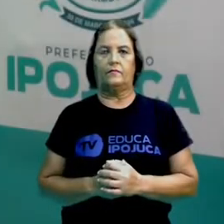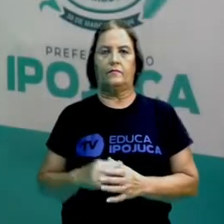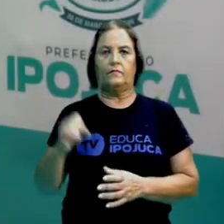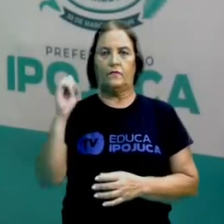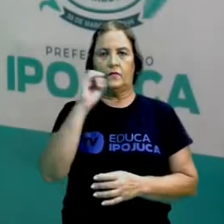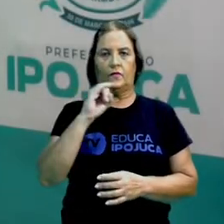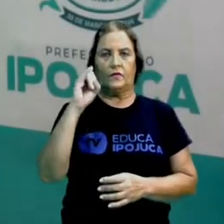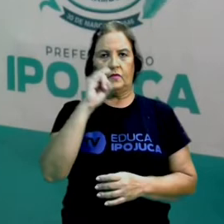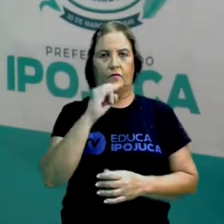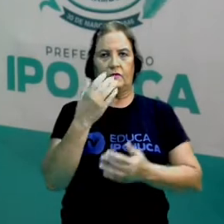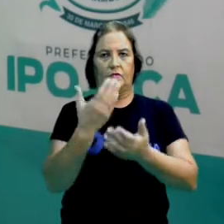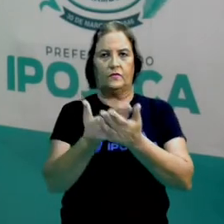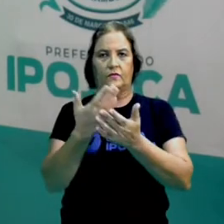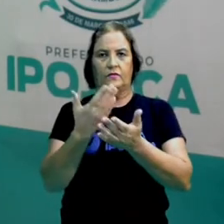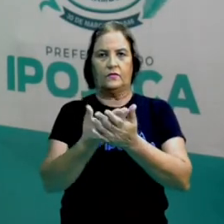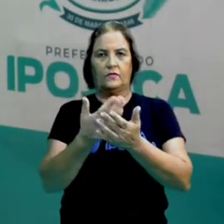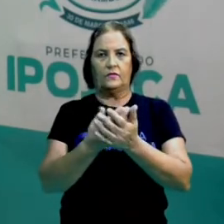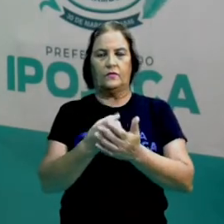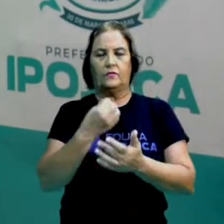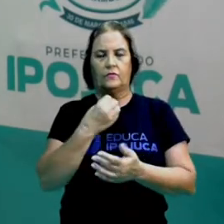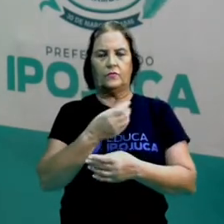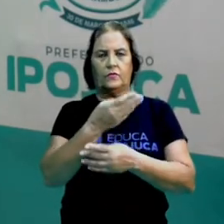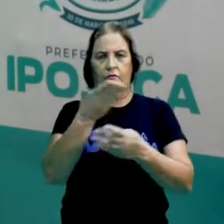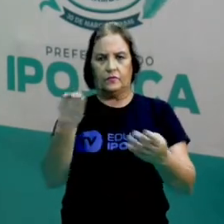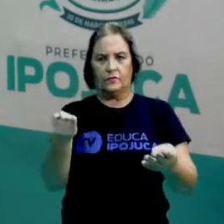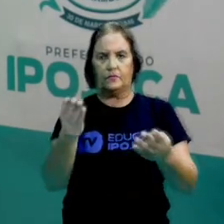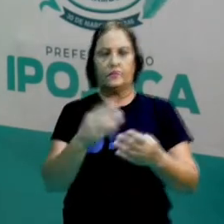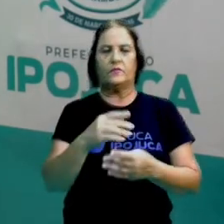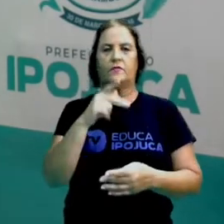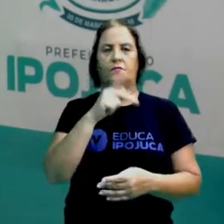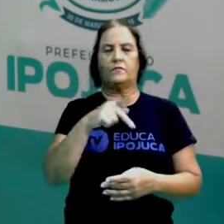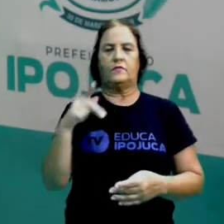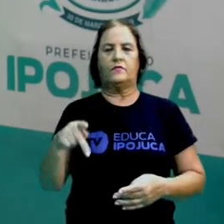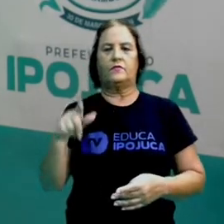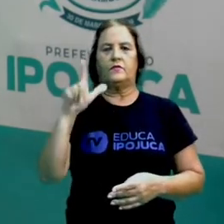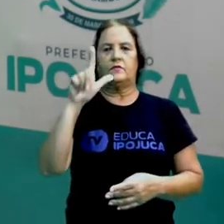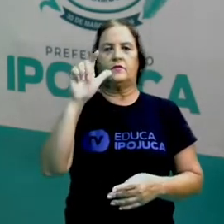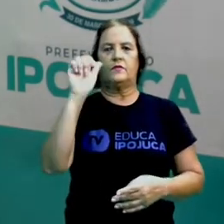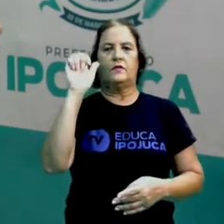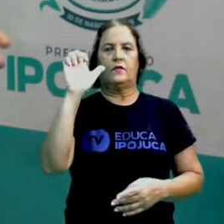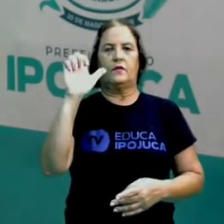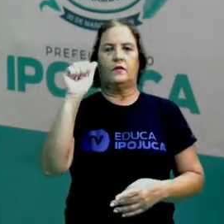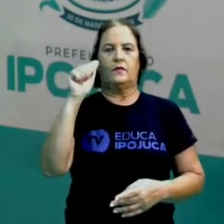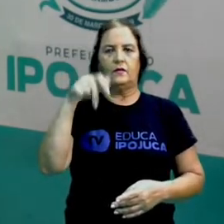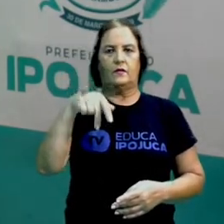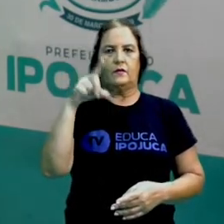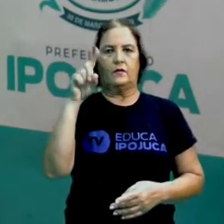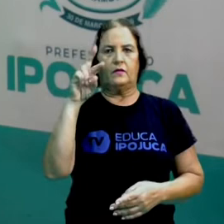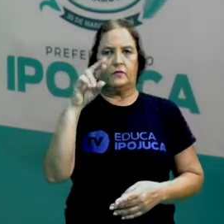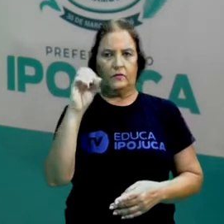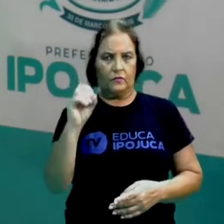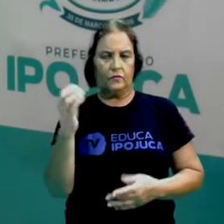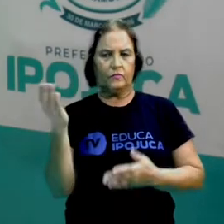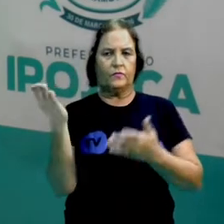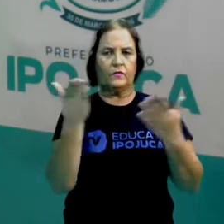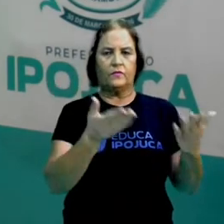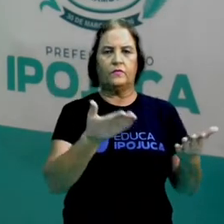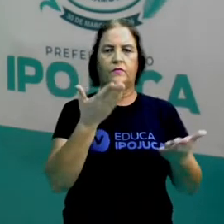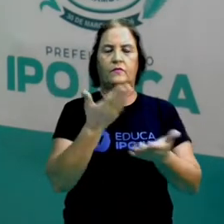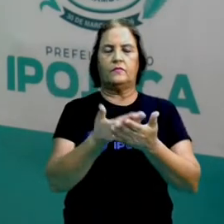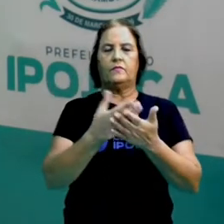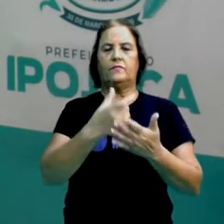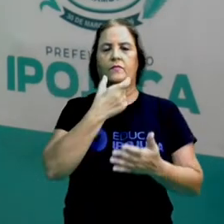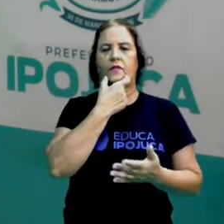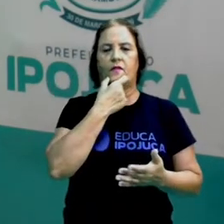Olá, estudantes! Como vocês estão? Aqui é o teacher Leandro e sejam bem-vindos a mais uma aula de língua